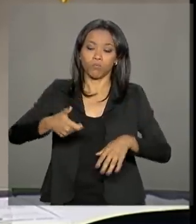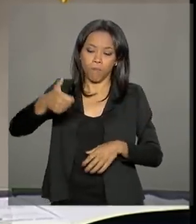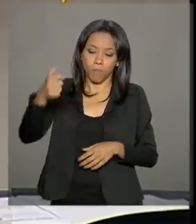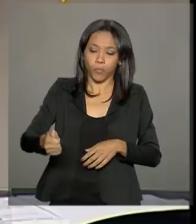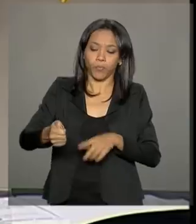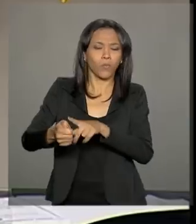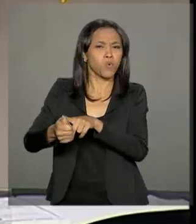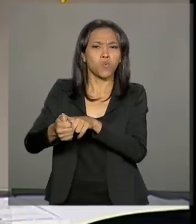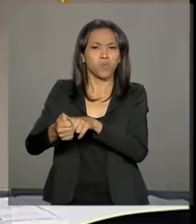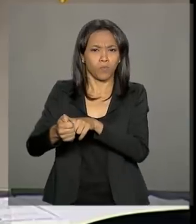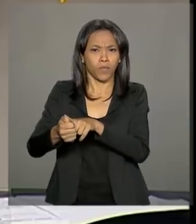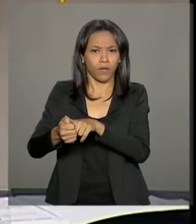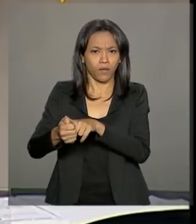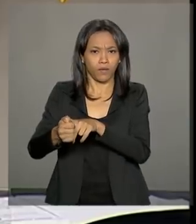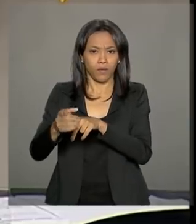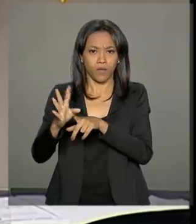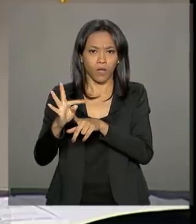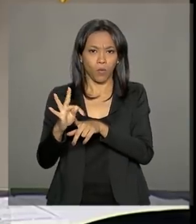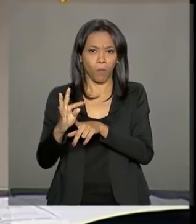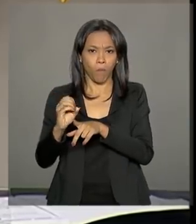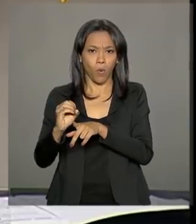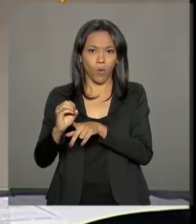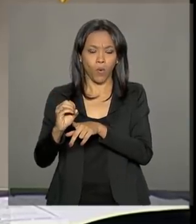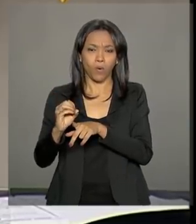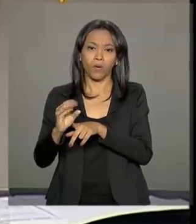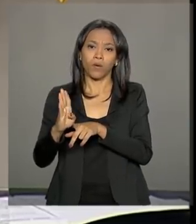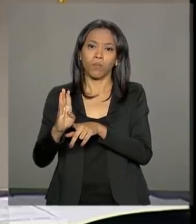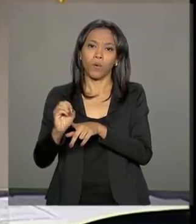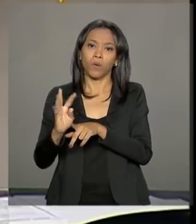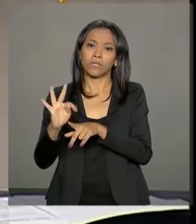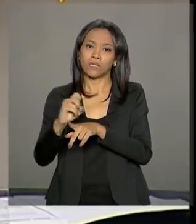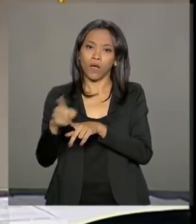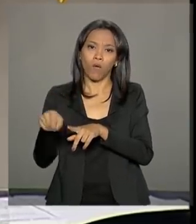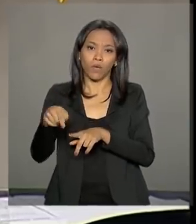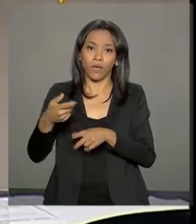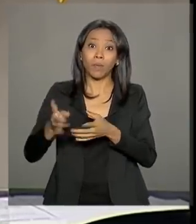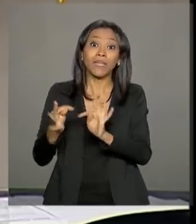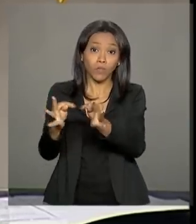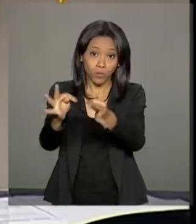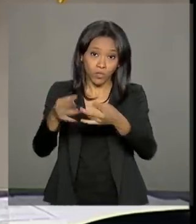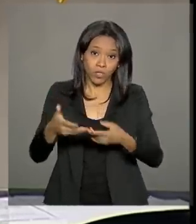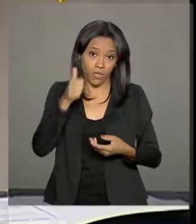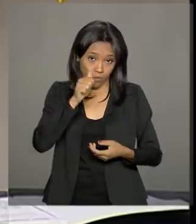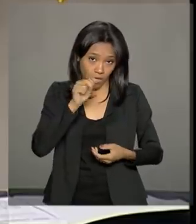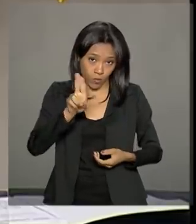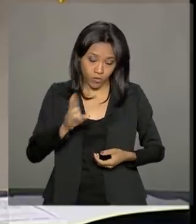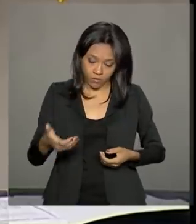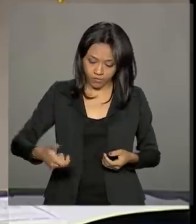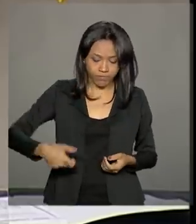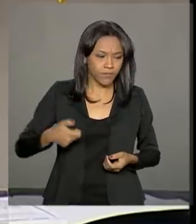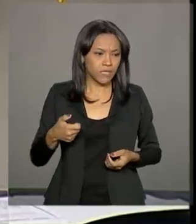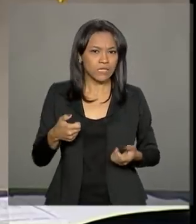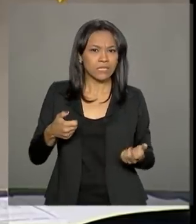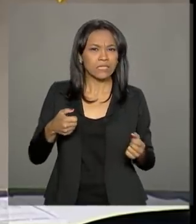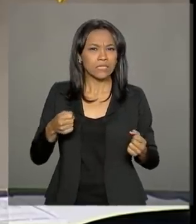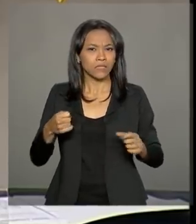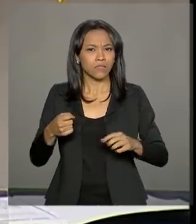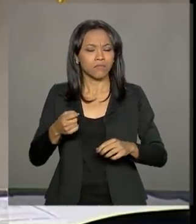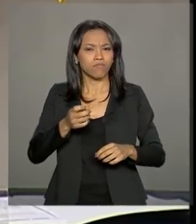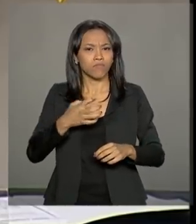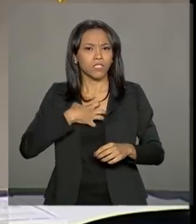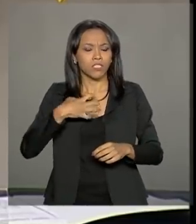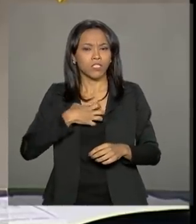pânico, que seria também um dispositivo eletrônico para a mulher poder utilizar